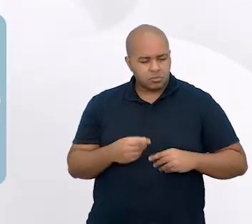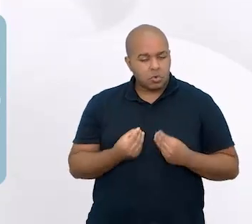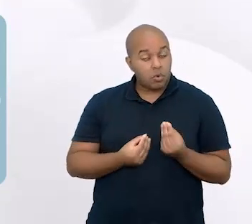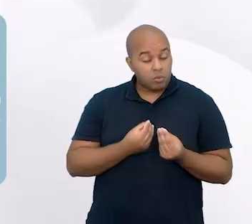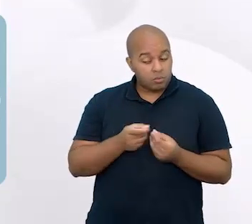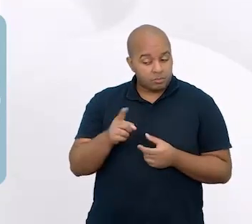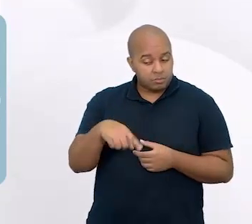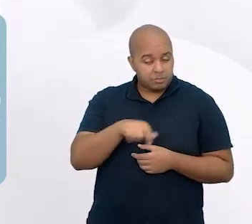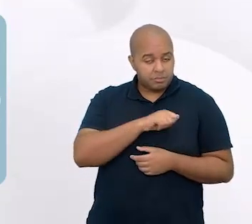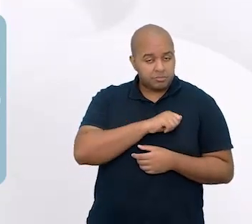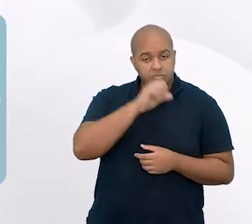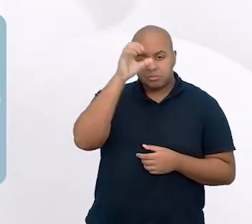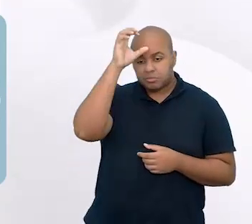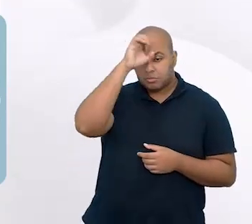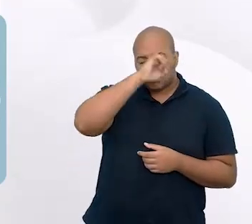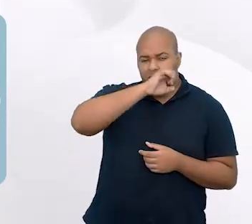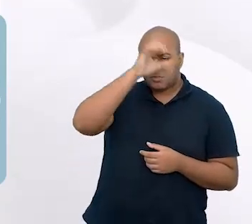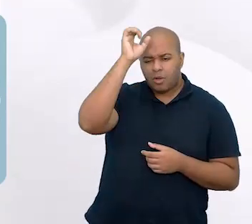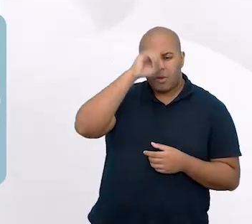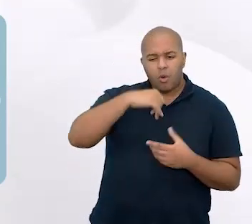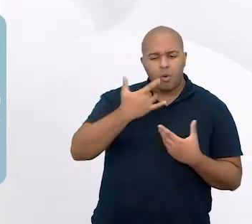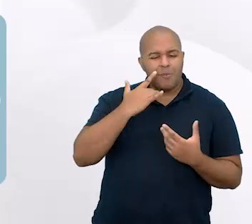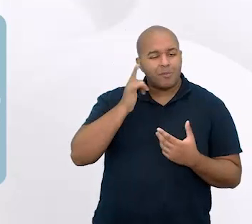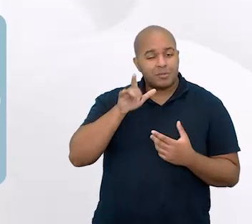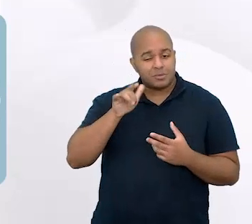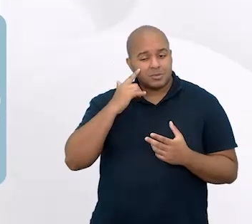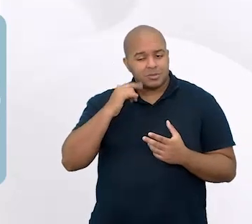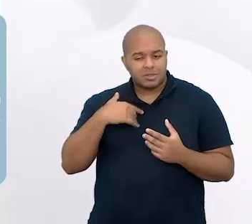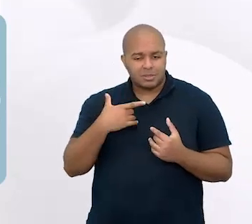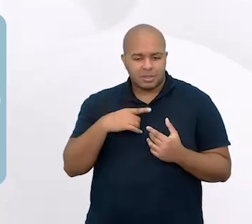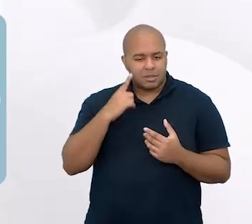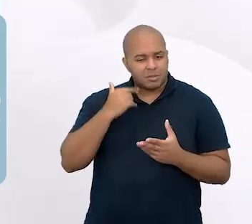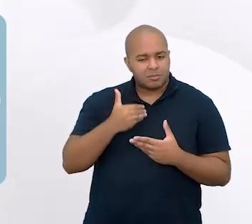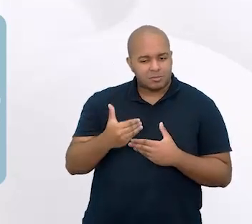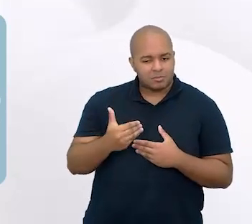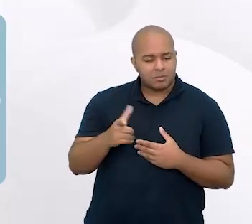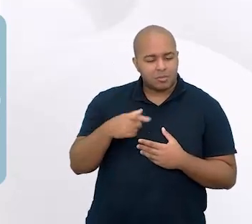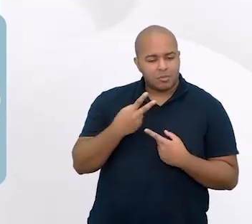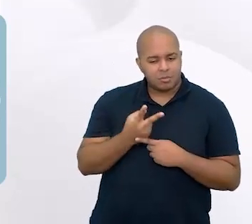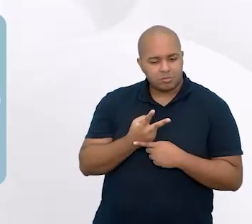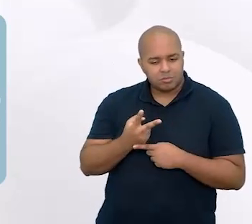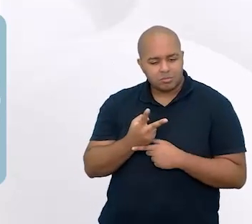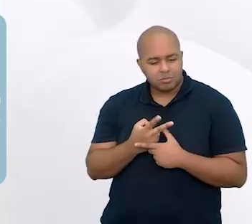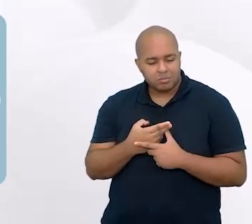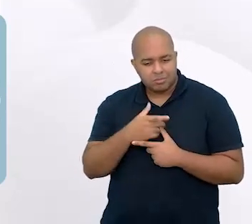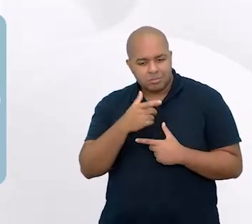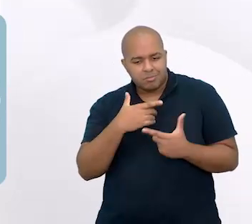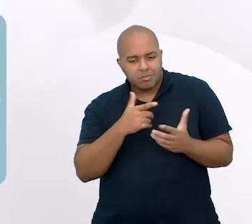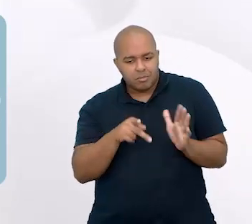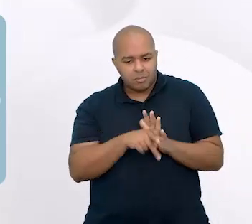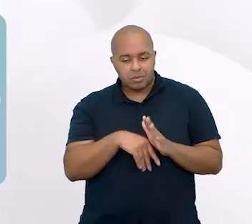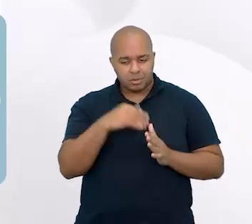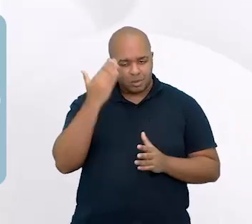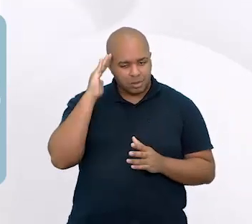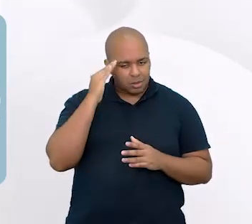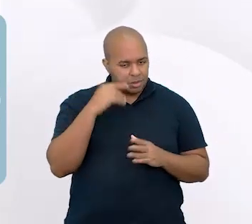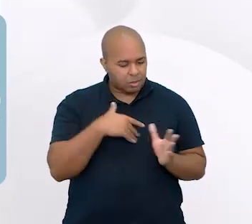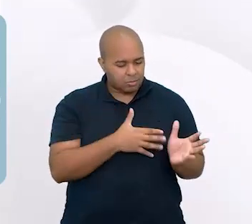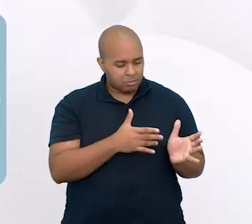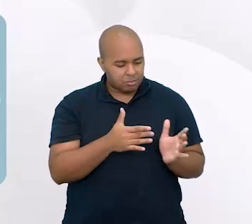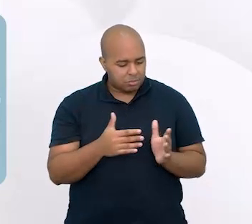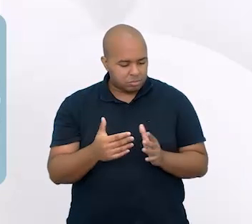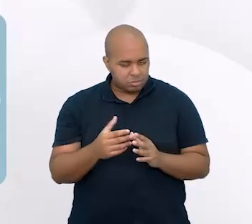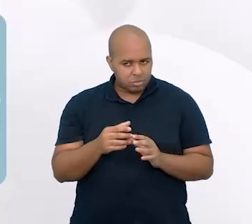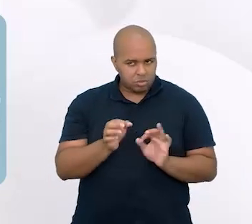Como os alunos aprendem? E nessa época é que começa a busca por entender que caminhos